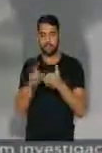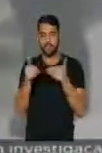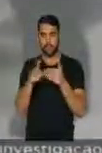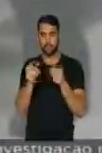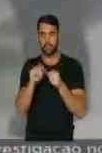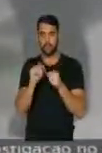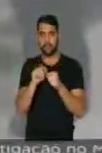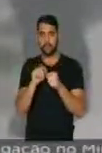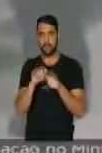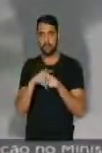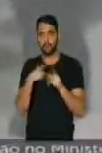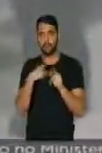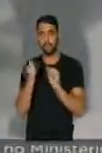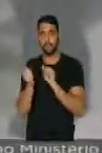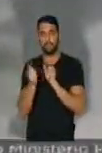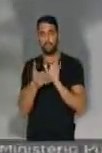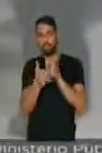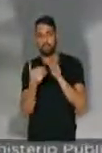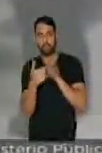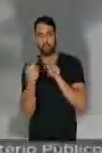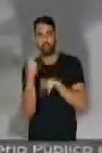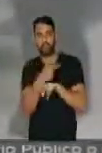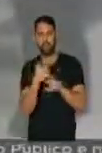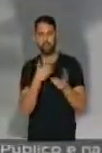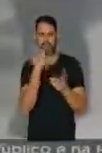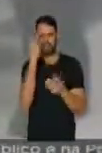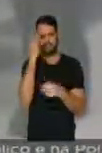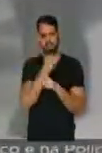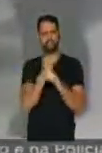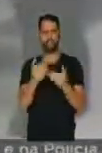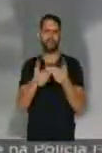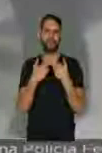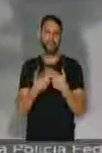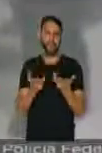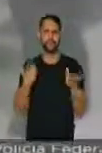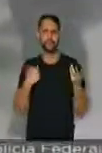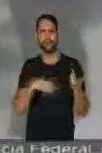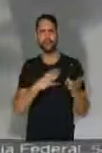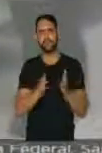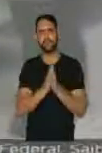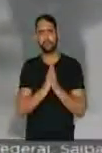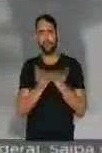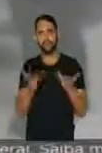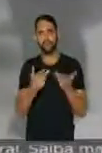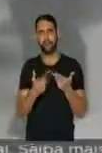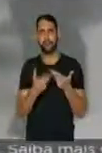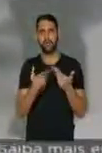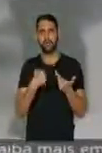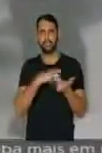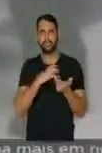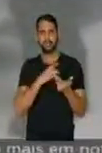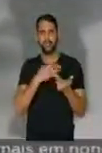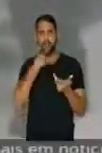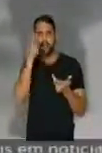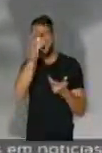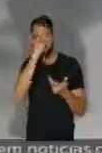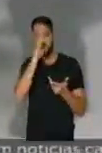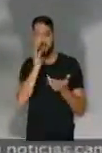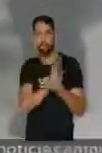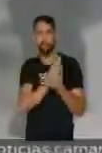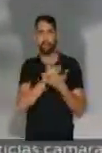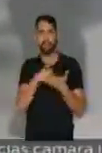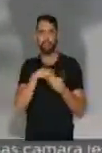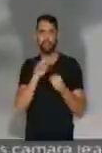não ficar mais na cola dele. Pelo amor de Deus, nós somos muito falhos, mas não bobos a esse